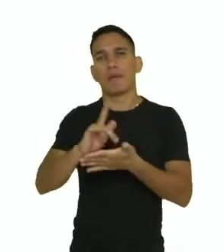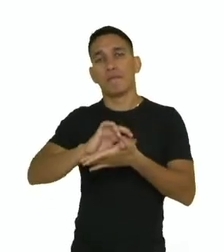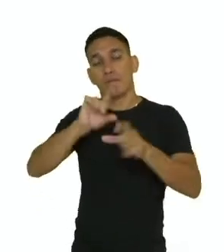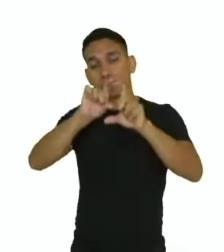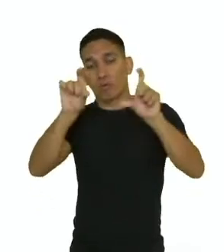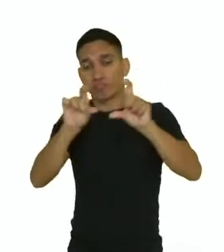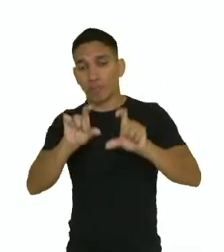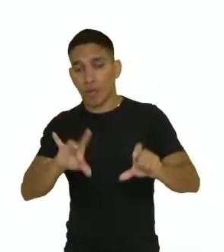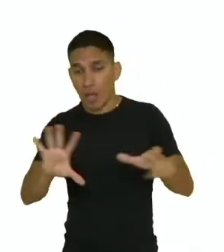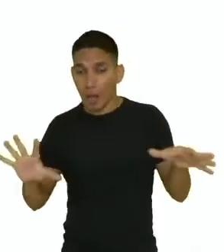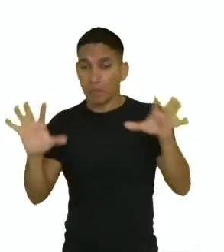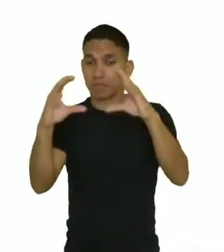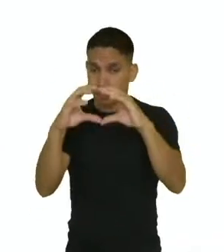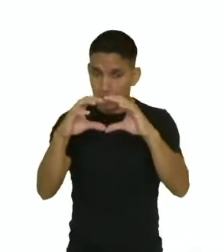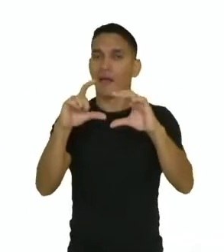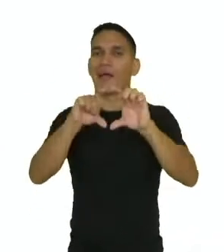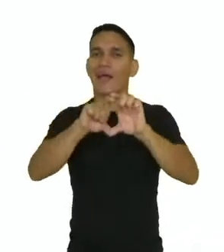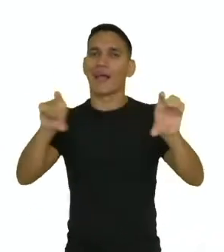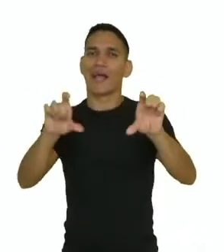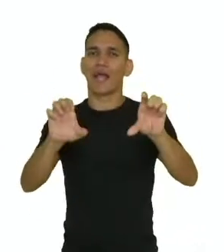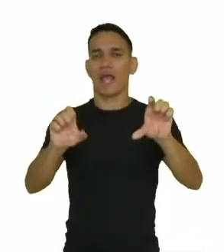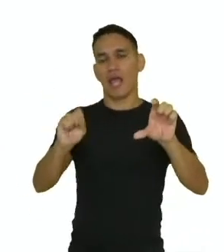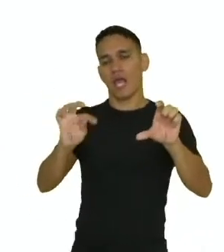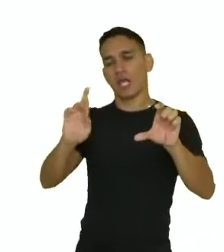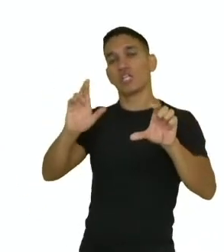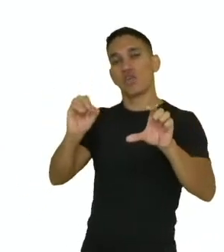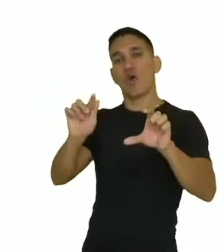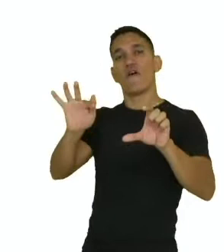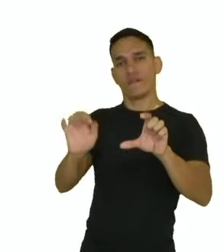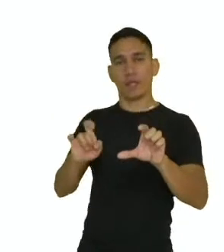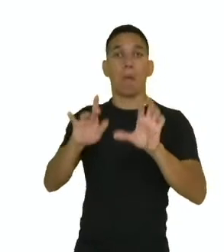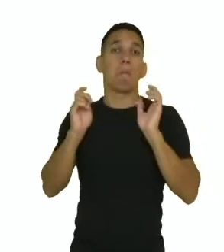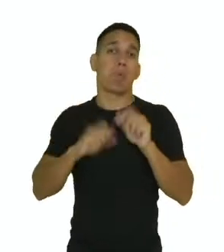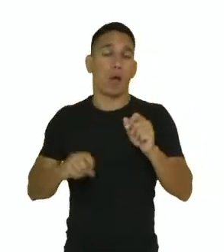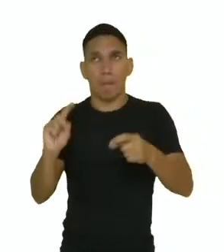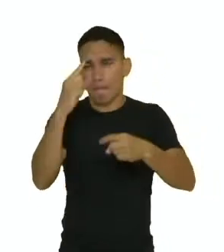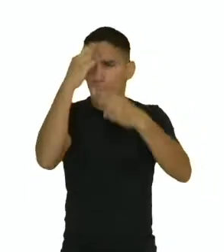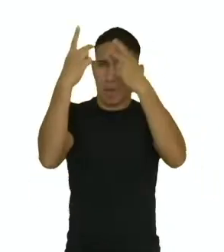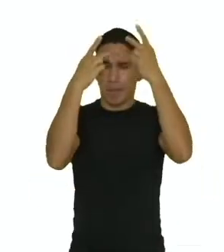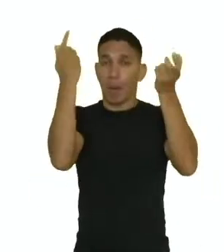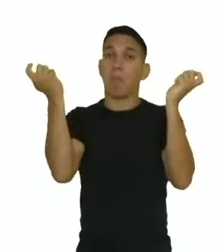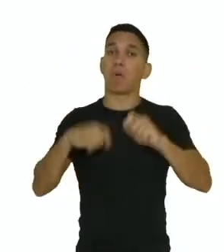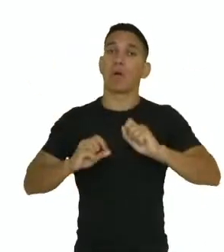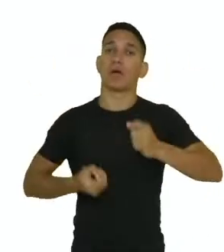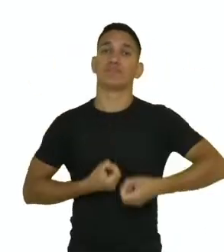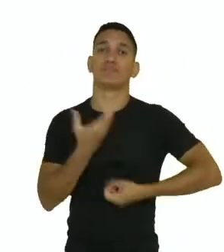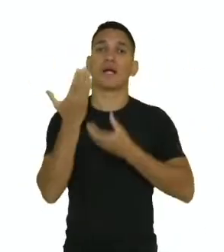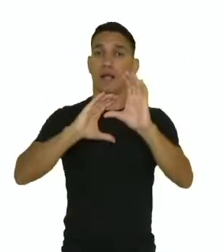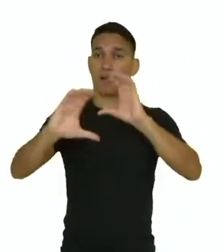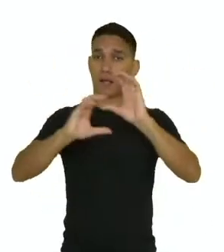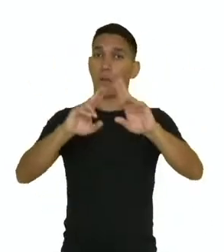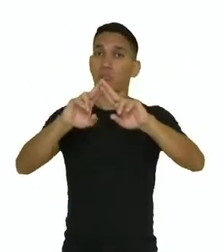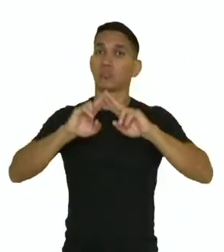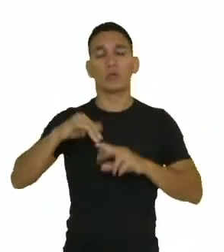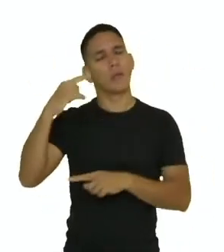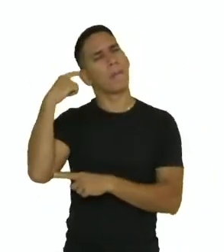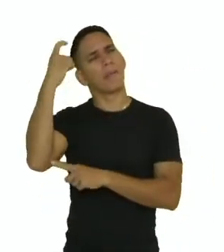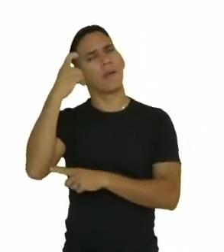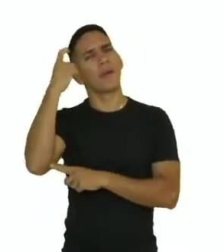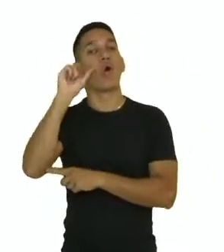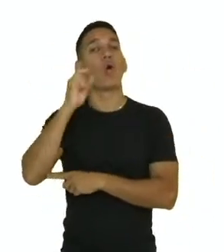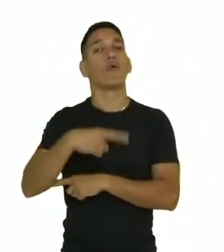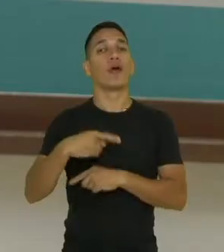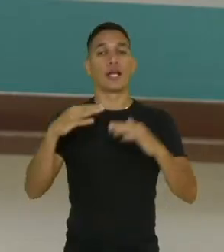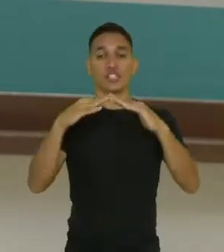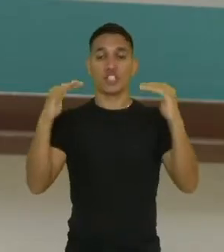agrupados, são chamados de estrofes e pode ter sido criada para ser cantada e, por isso, a preocupação com a estética, métrica e a